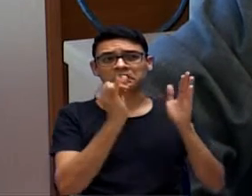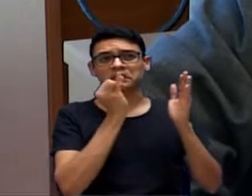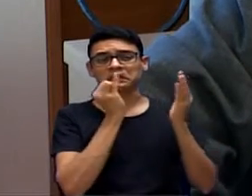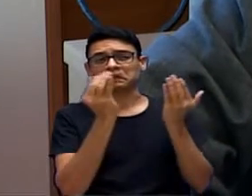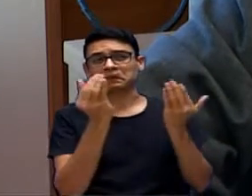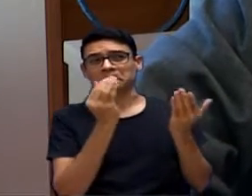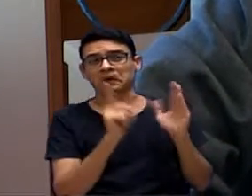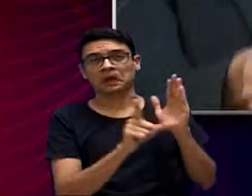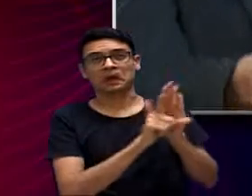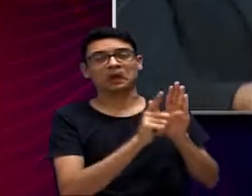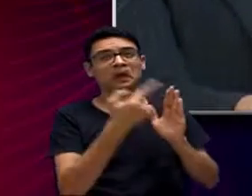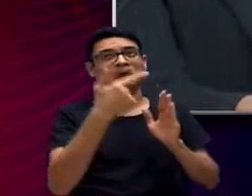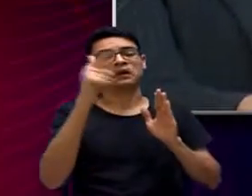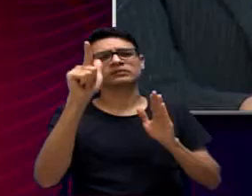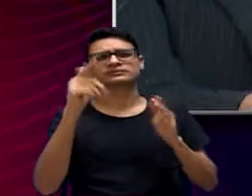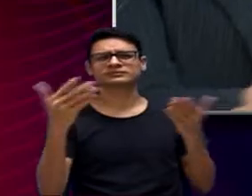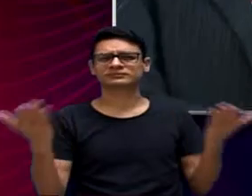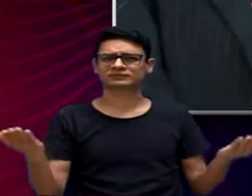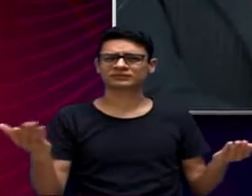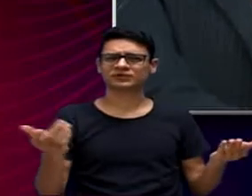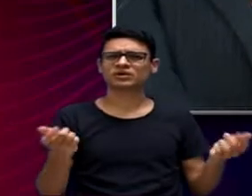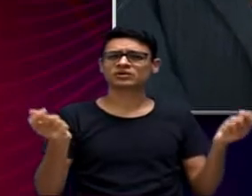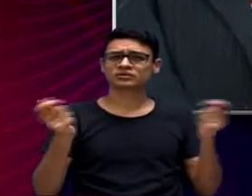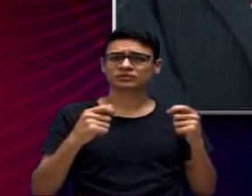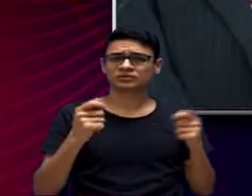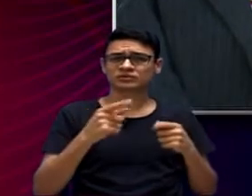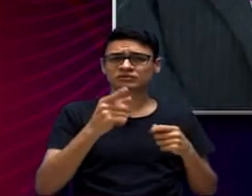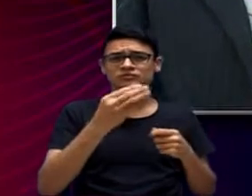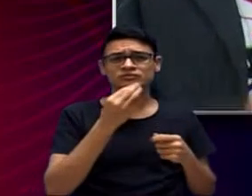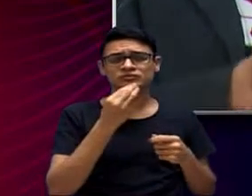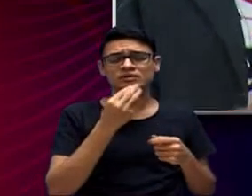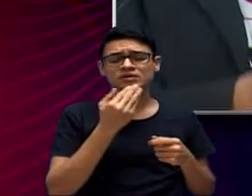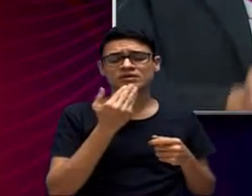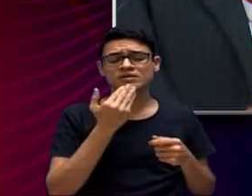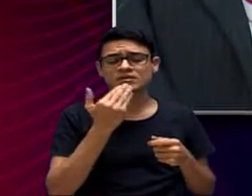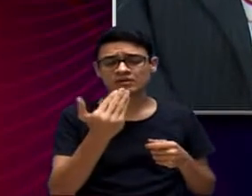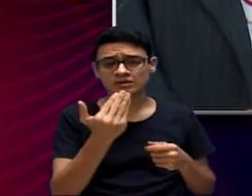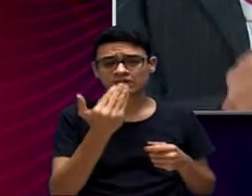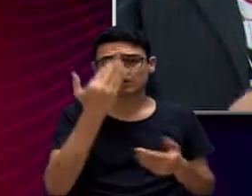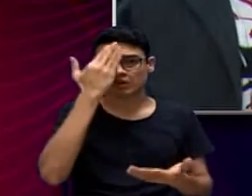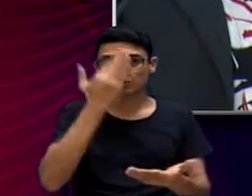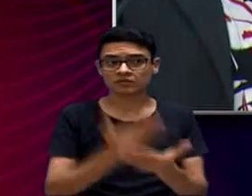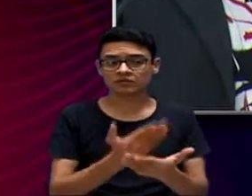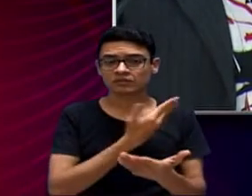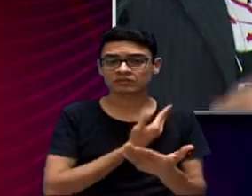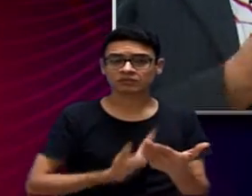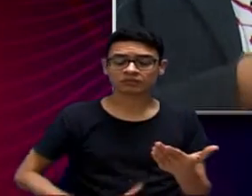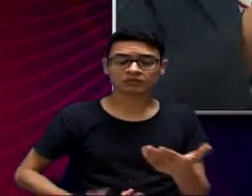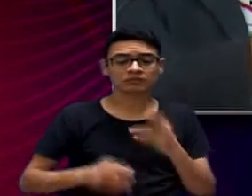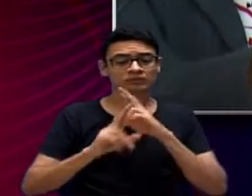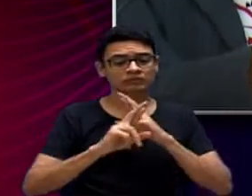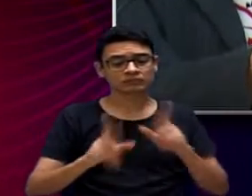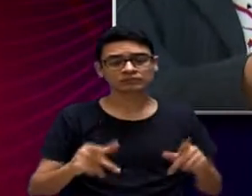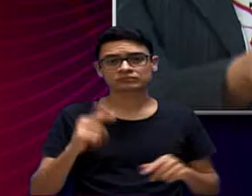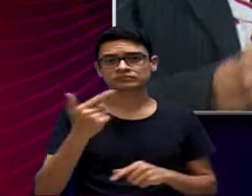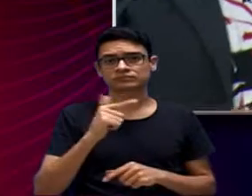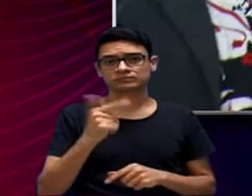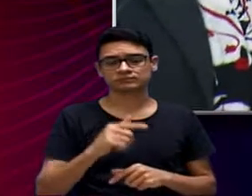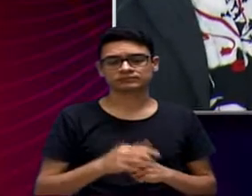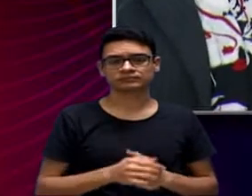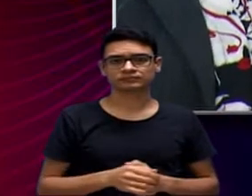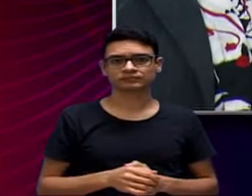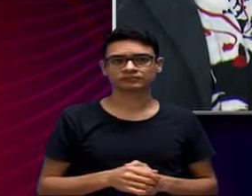o prefeito, então eu peço que eu confio no prefeito aprovando a lei do jeito que está, que não vai ter diferença. A preocupação do senhor que o senhor trouxe